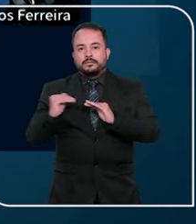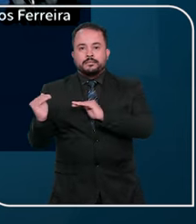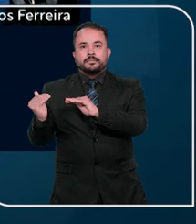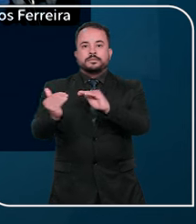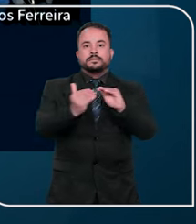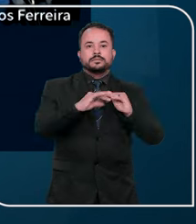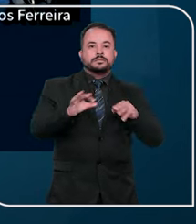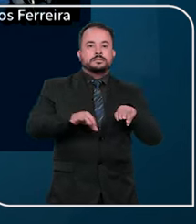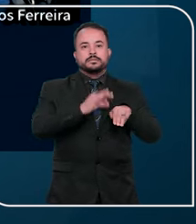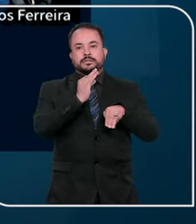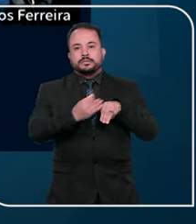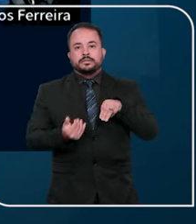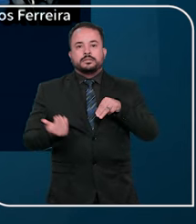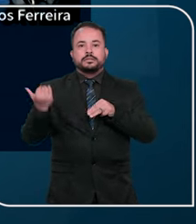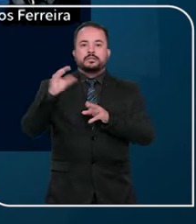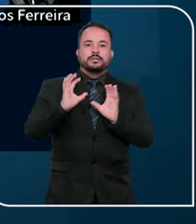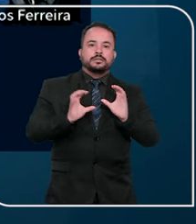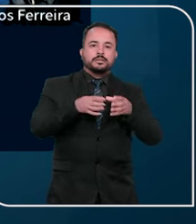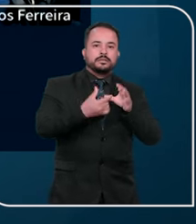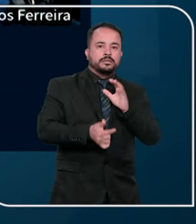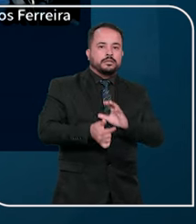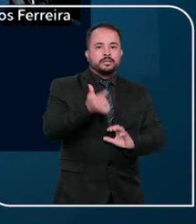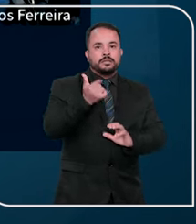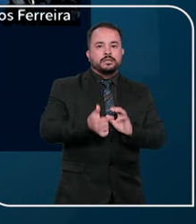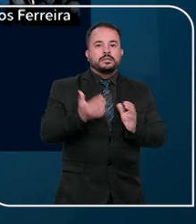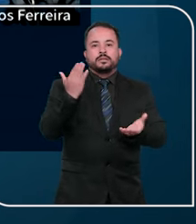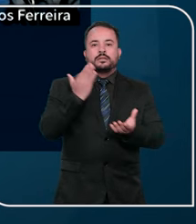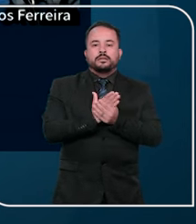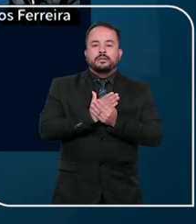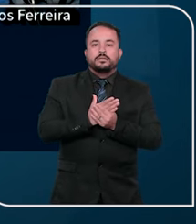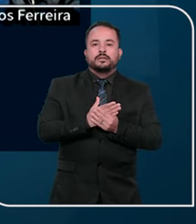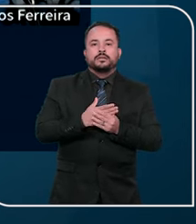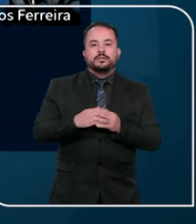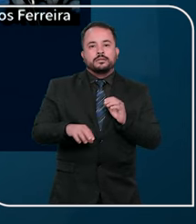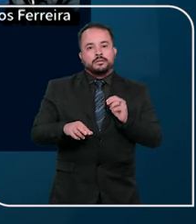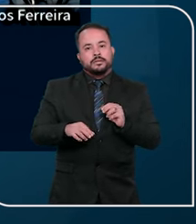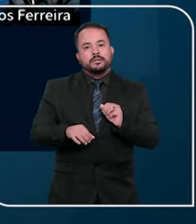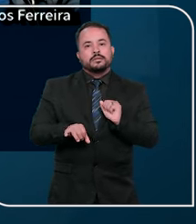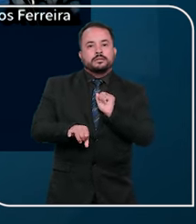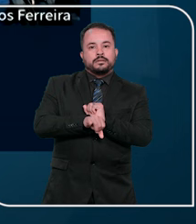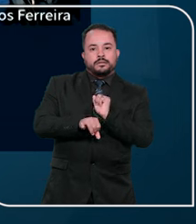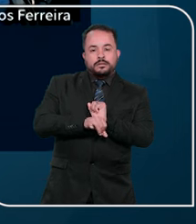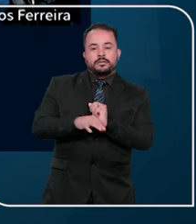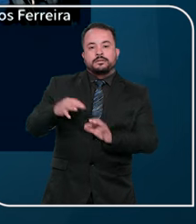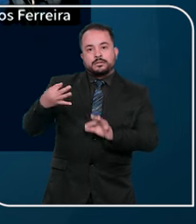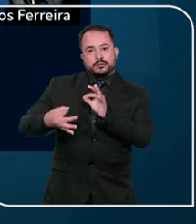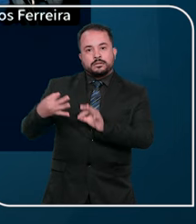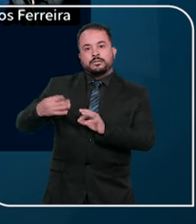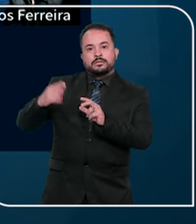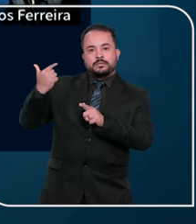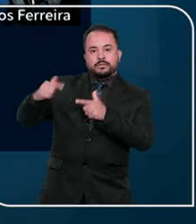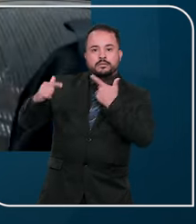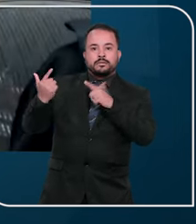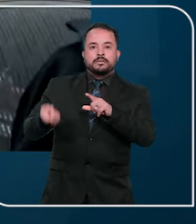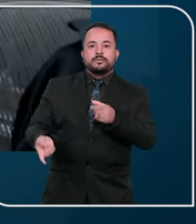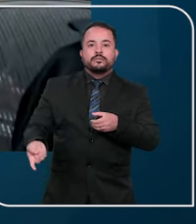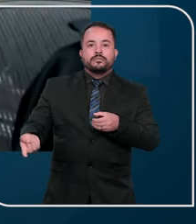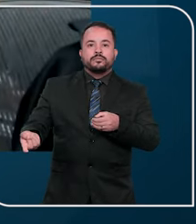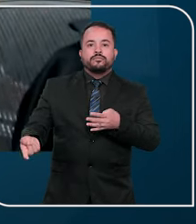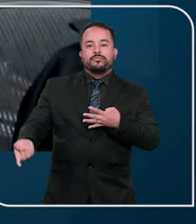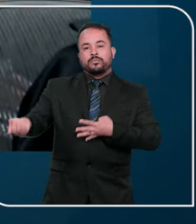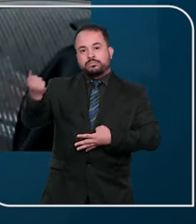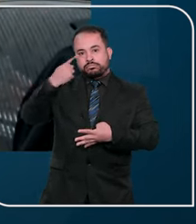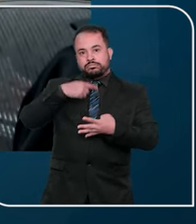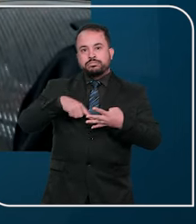de forma unânime pelos ministros da segunda sessão, processos que estavam esperando o julgamento do repetitivo podem